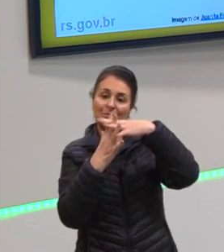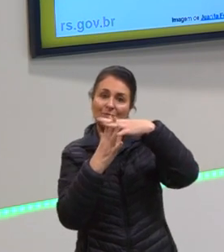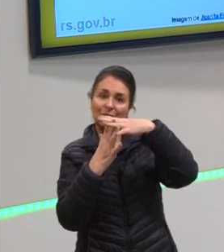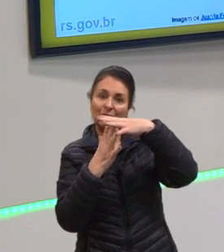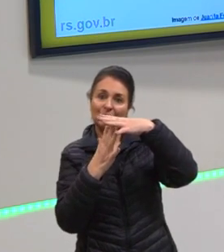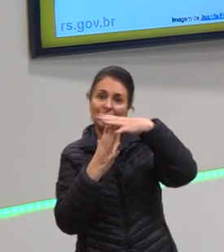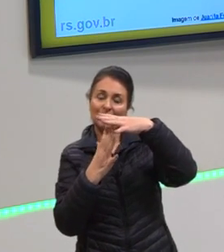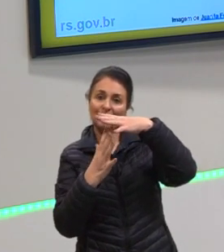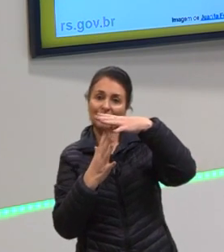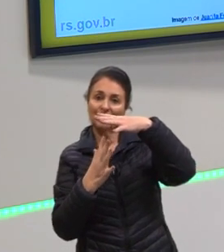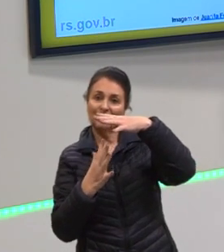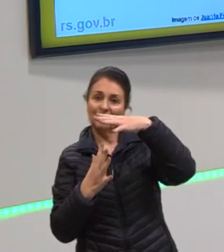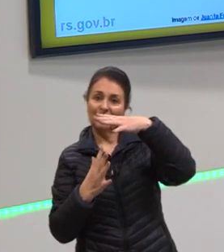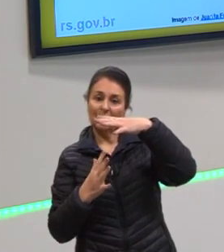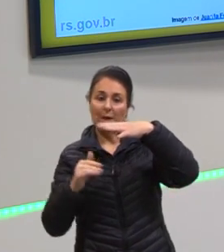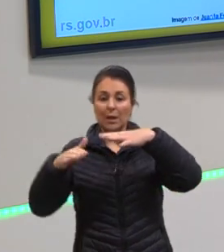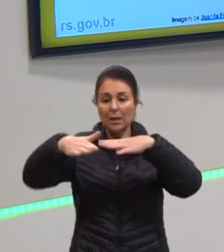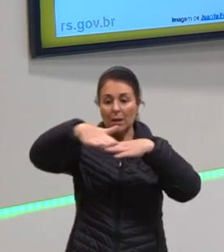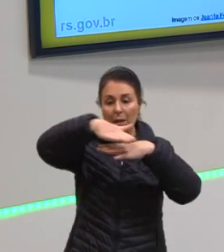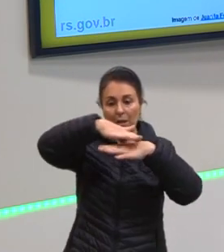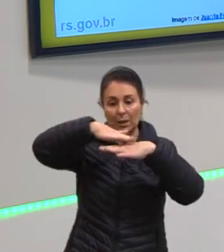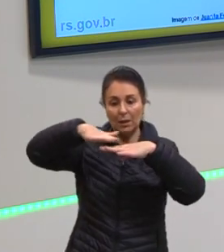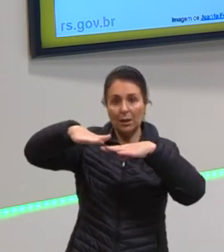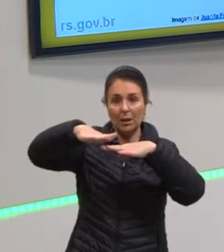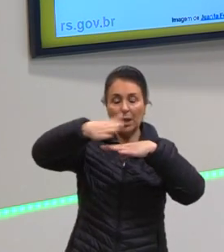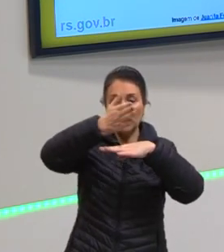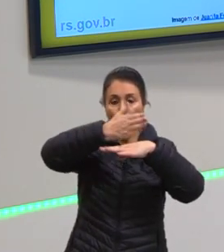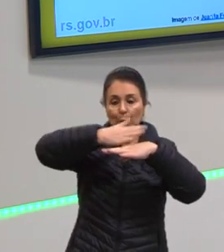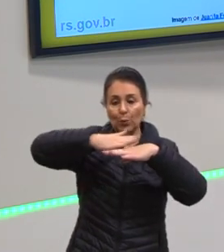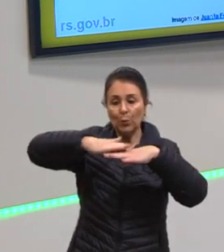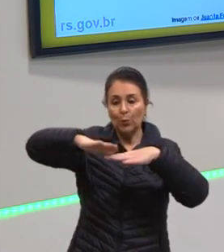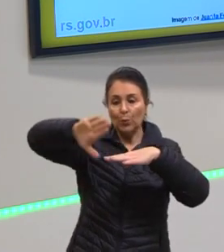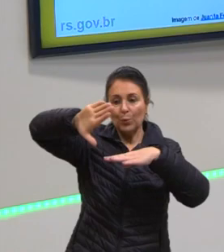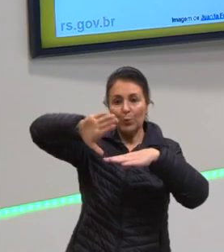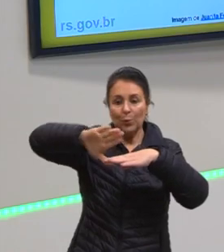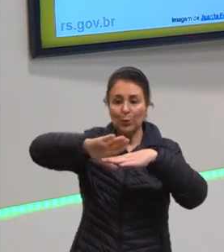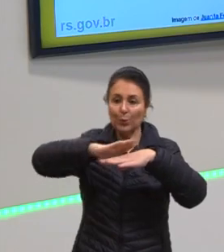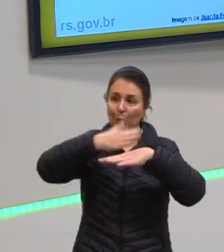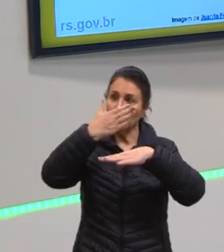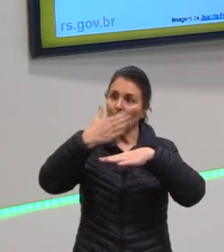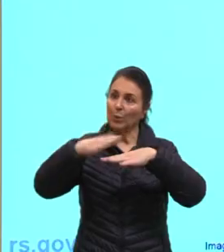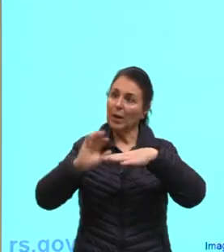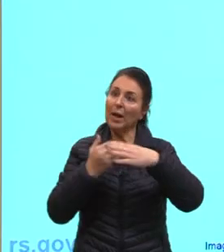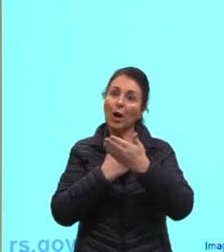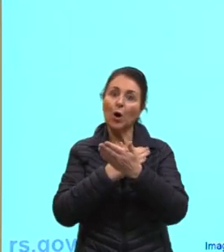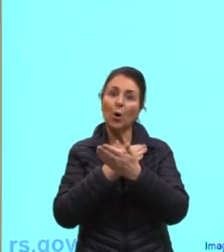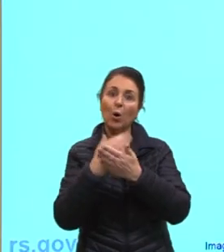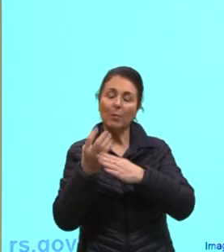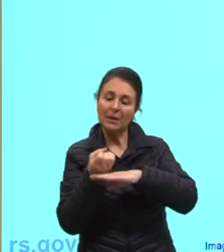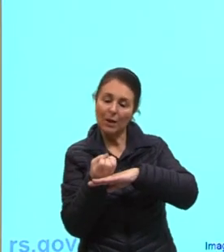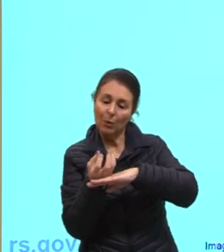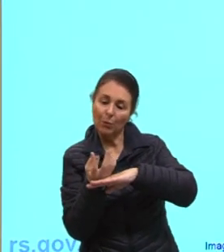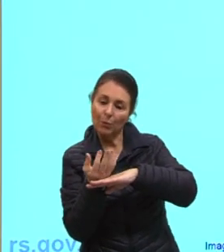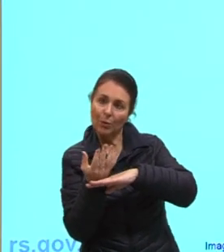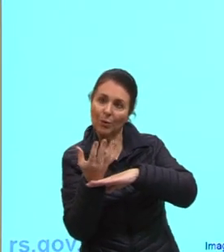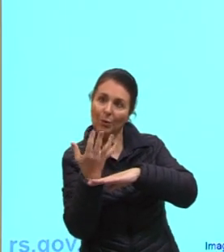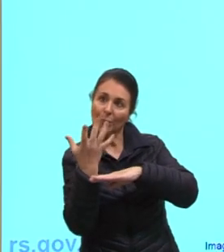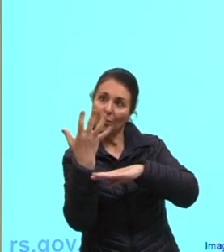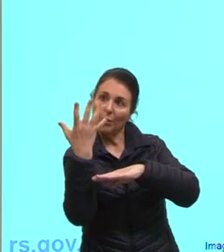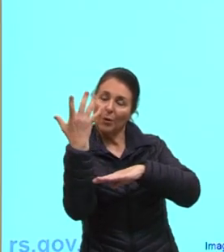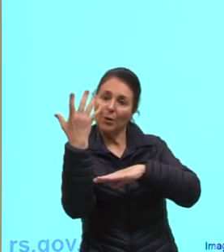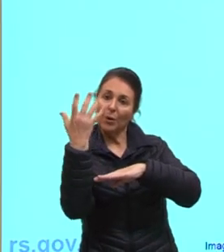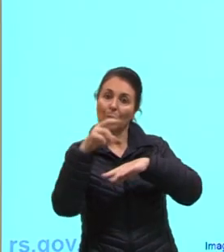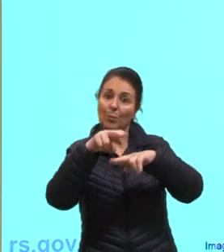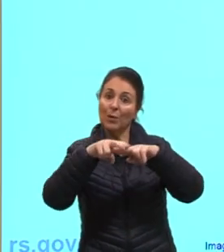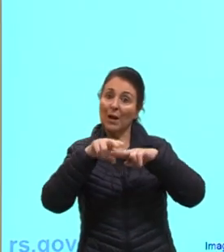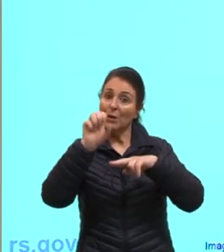uma certa quantidade de água que fica em cima, nas poças, Ela evapora. Então, por isso que acontece, né? Somente superficial, na superfície